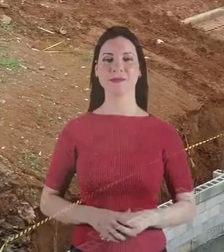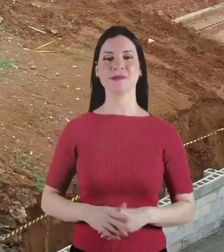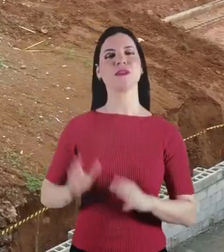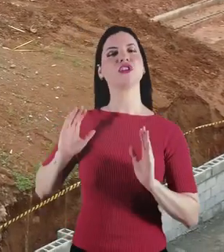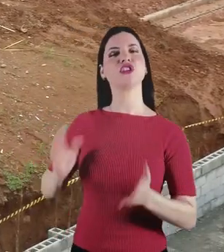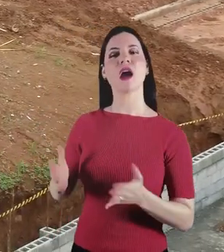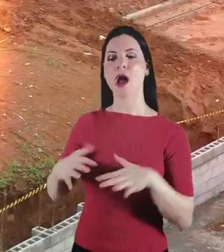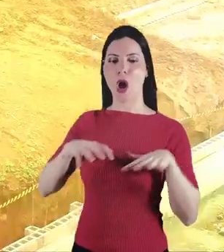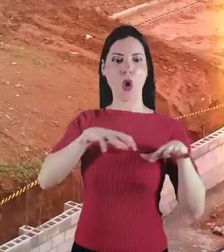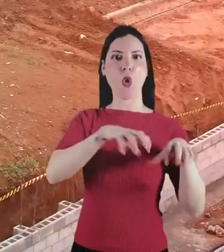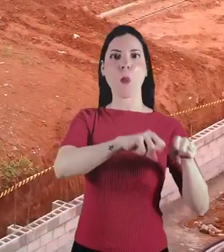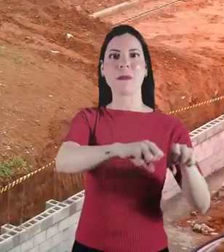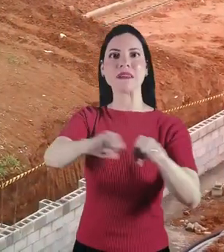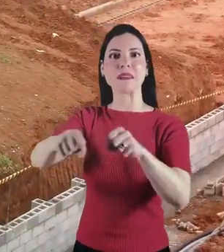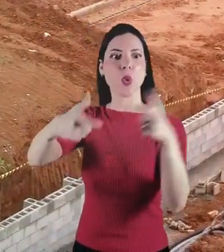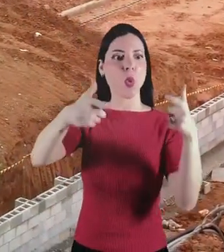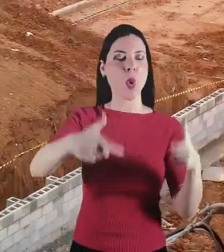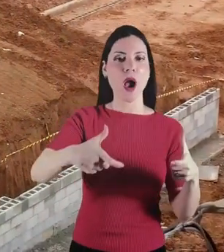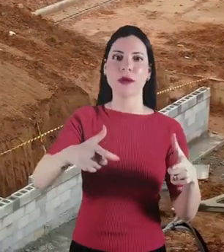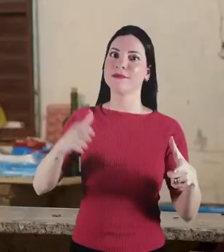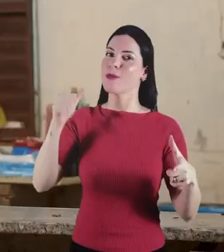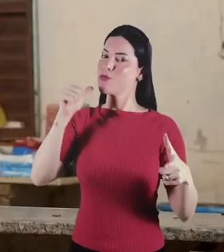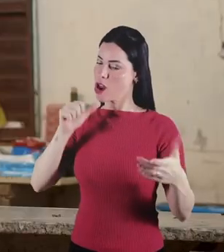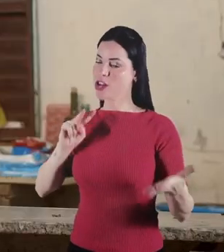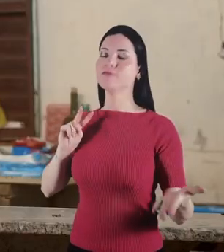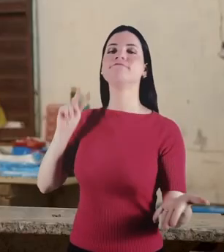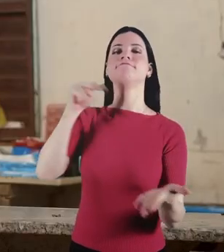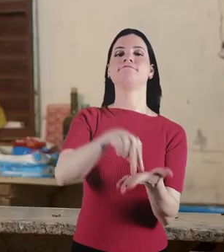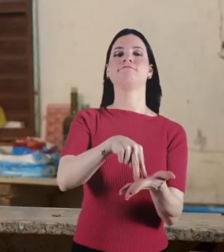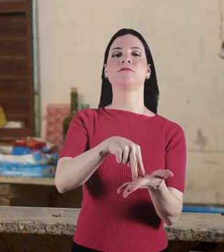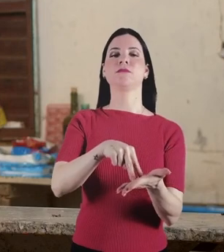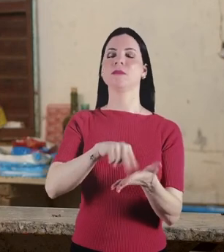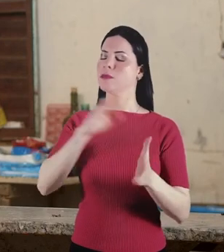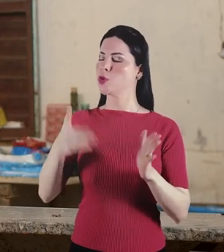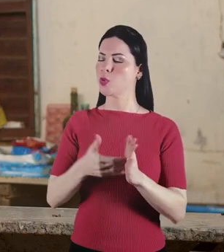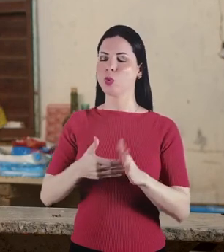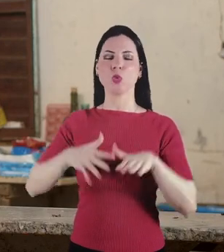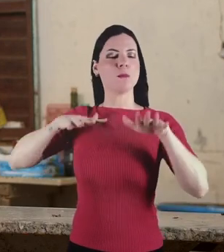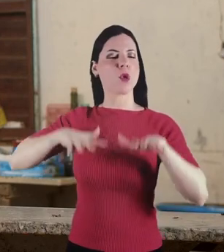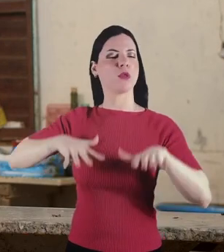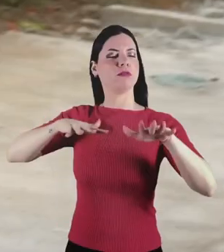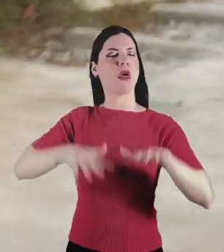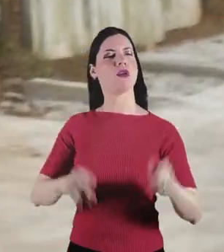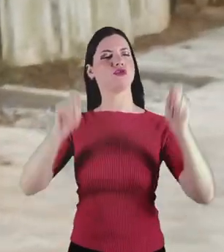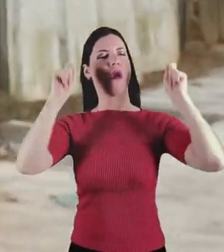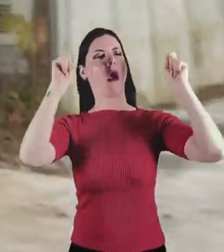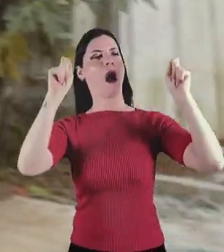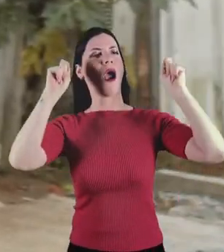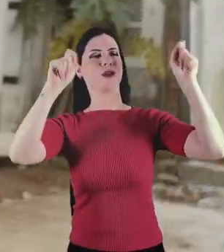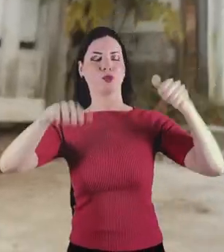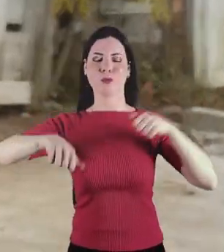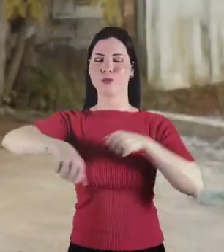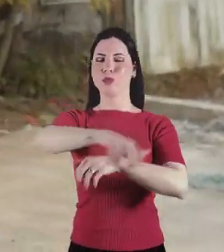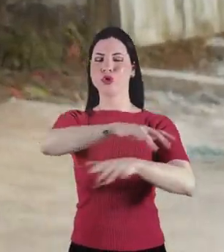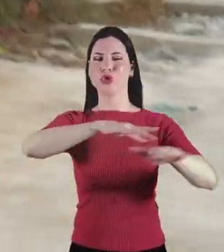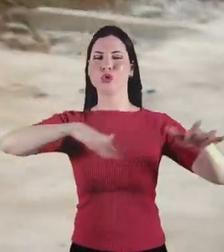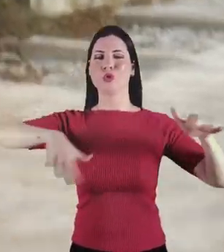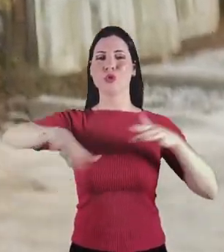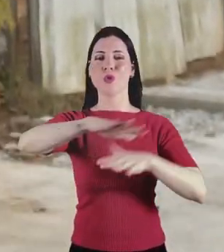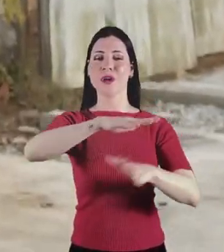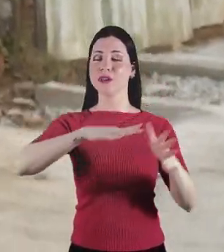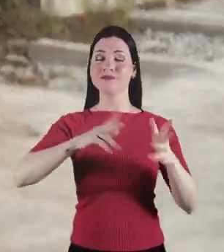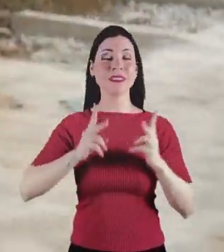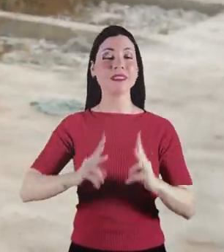Desde o início da ocupação, as mulheres foram presentes em todos os atos, protestos, mutirões,